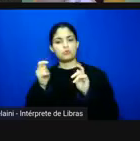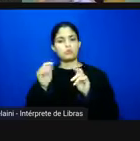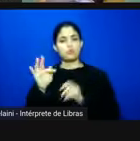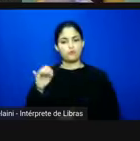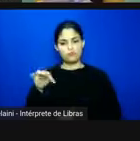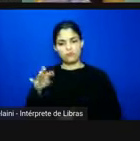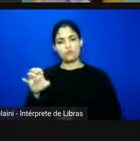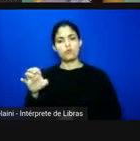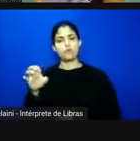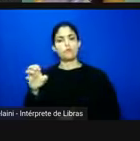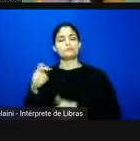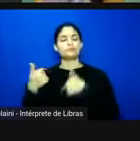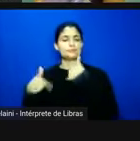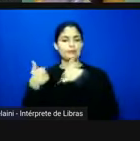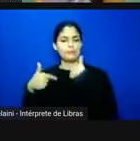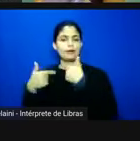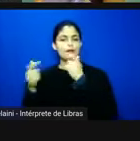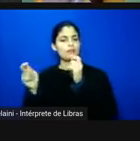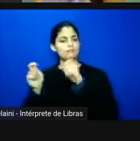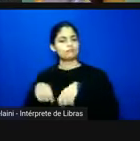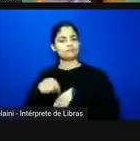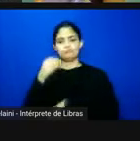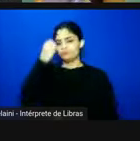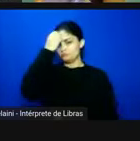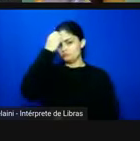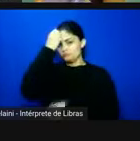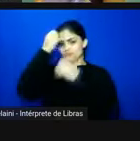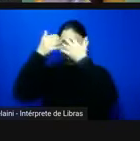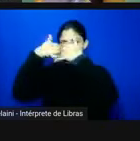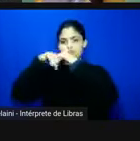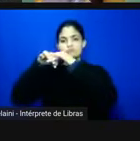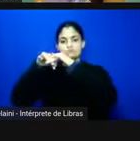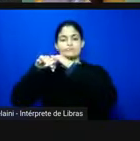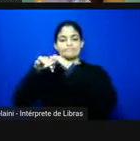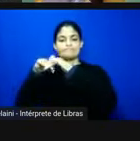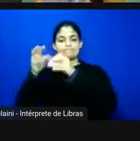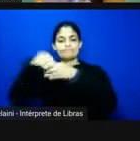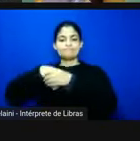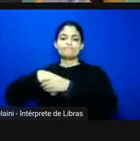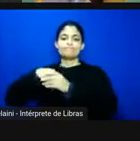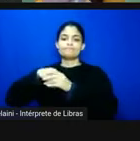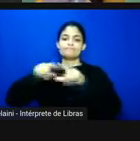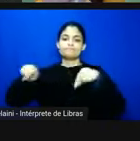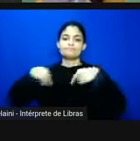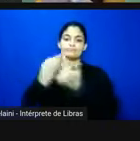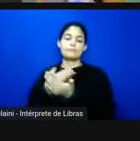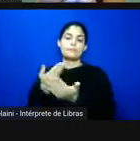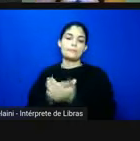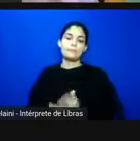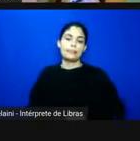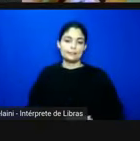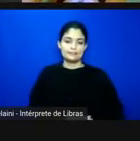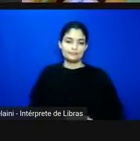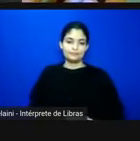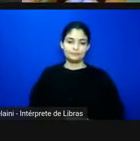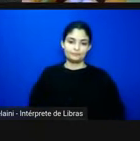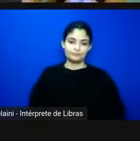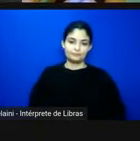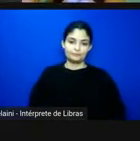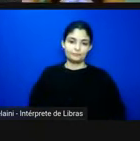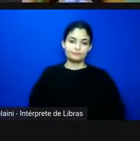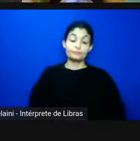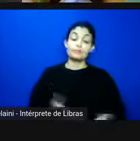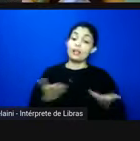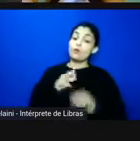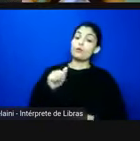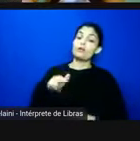como possibilidade de reflexão sobre esse fazer historiográfico em sala de aula agora tá com a Ana que rezou